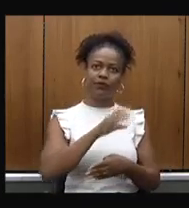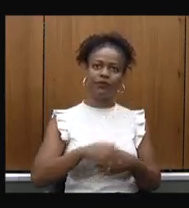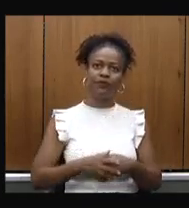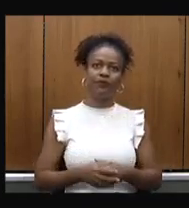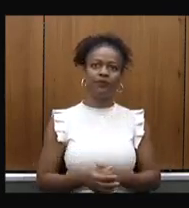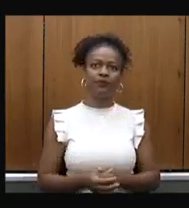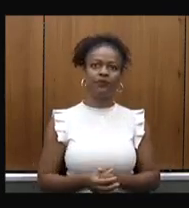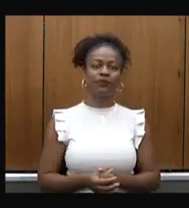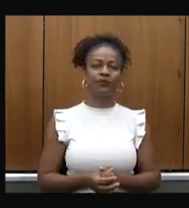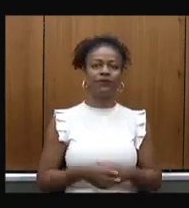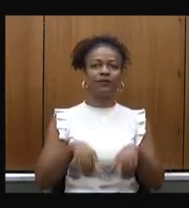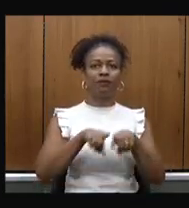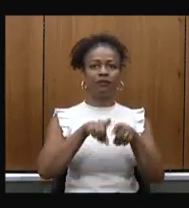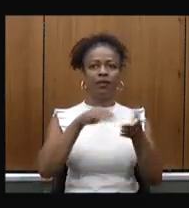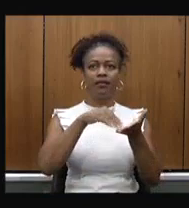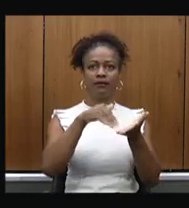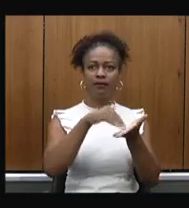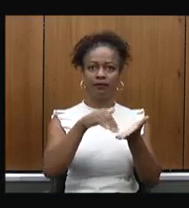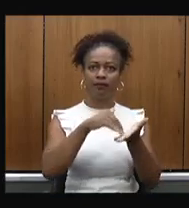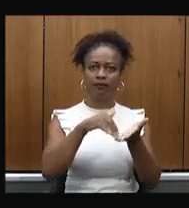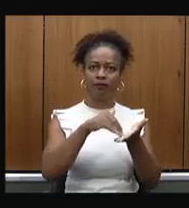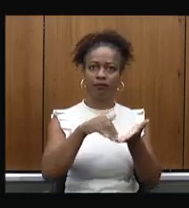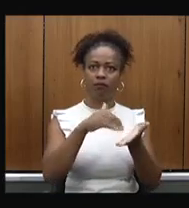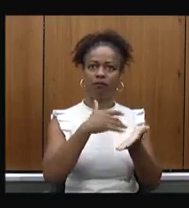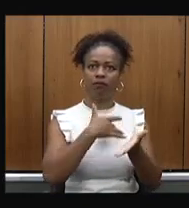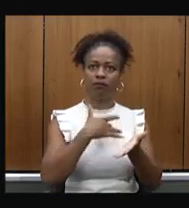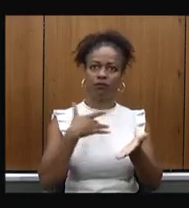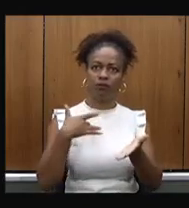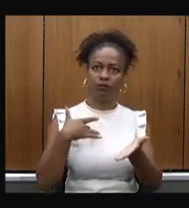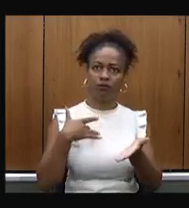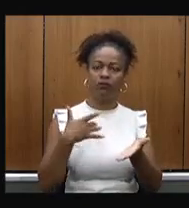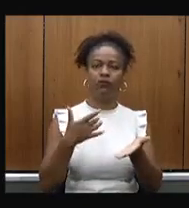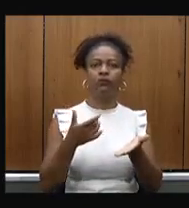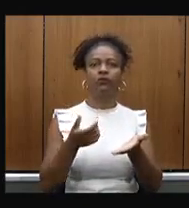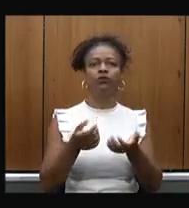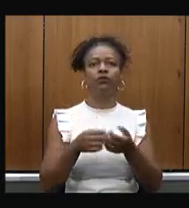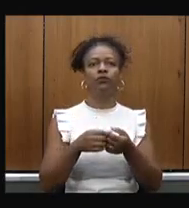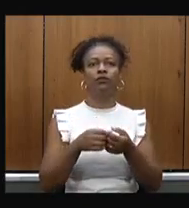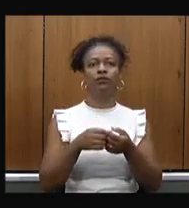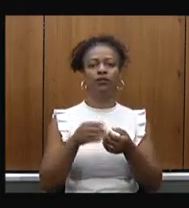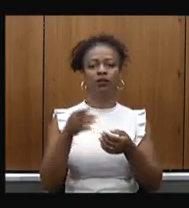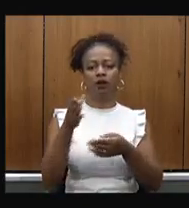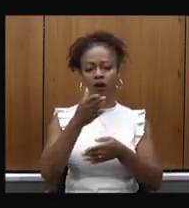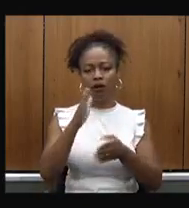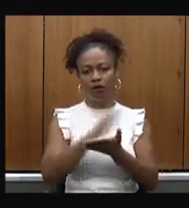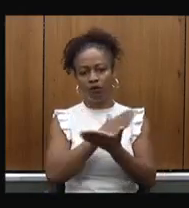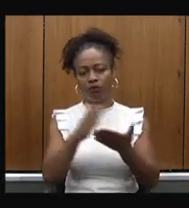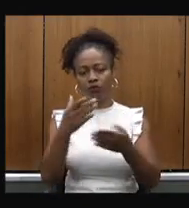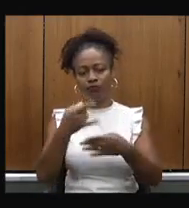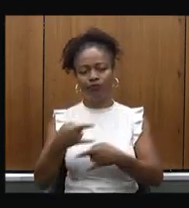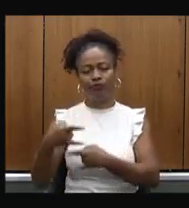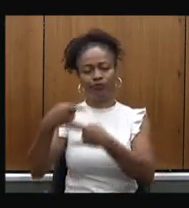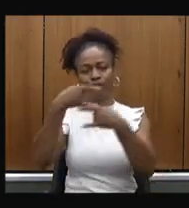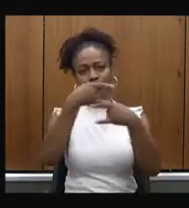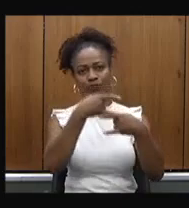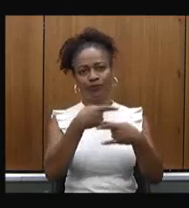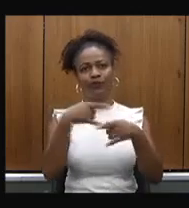ao secretário de saúde, aos colegas deputados que estão nos assistindo de maneira remota e presencialmente,